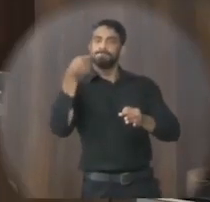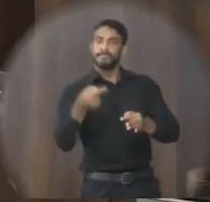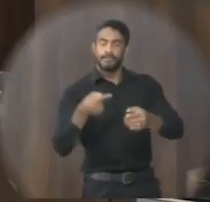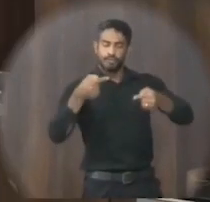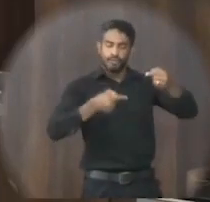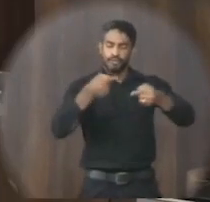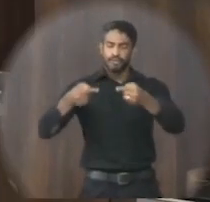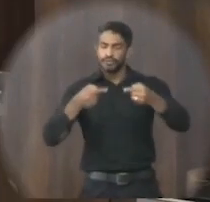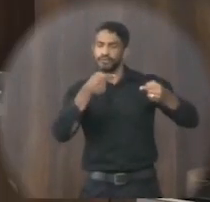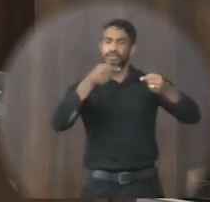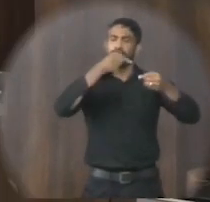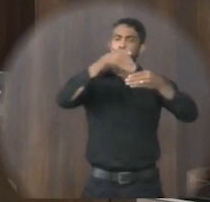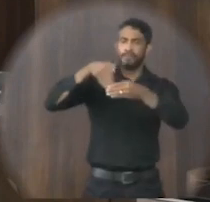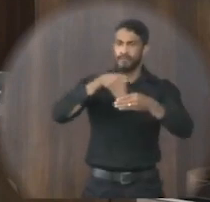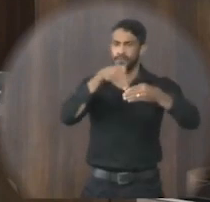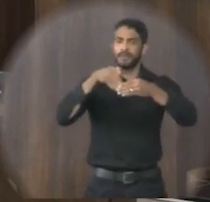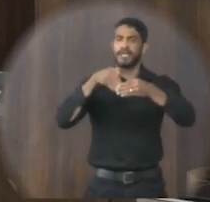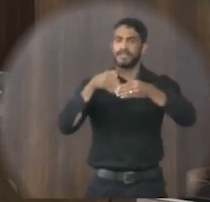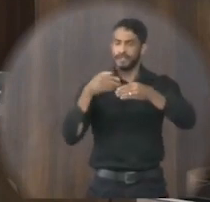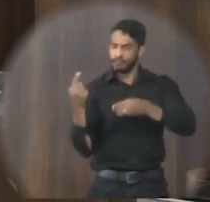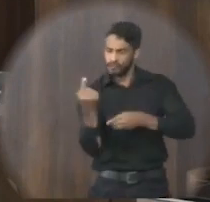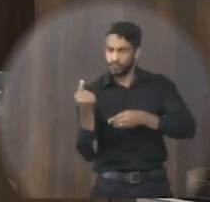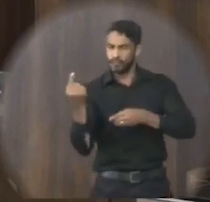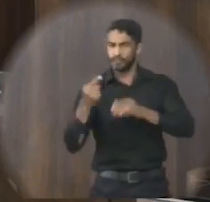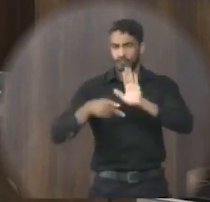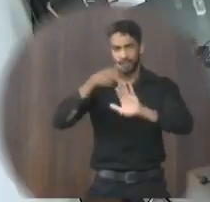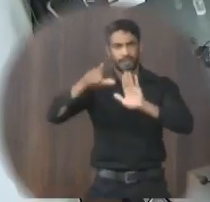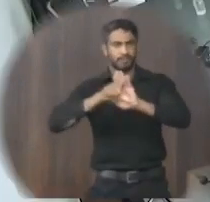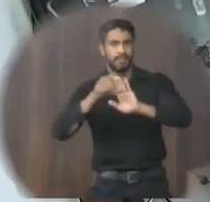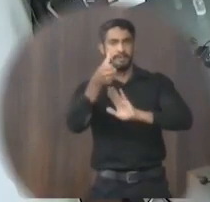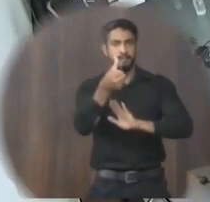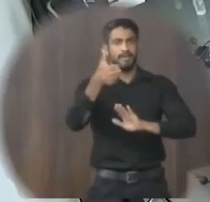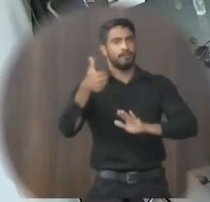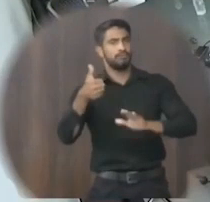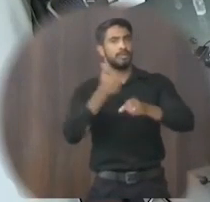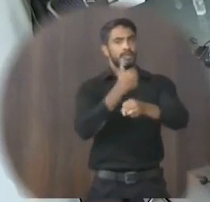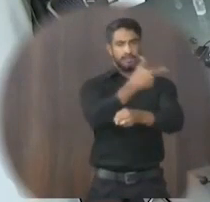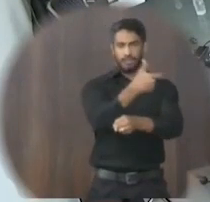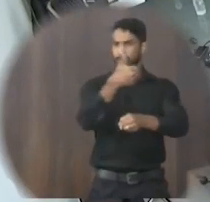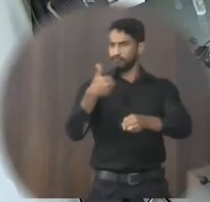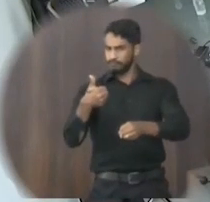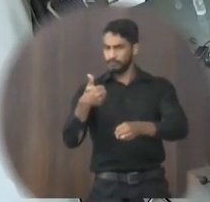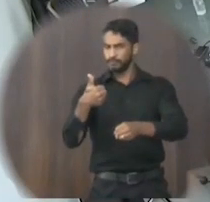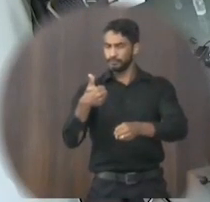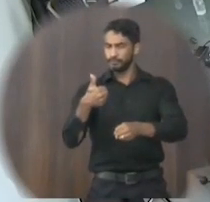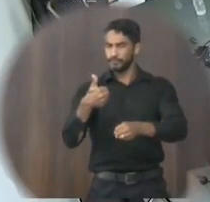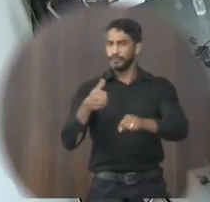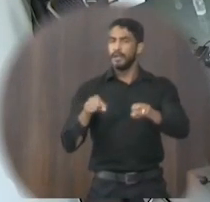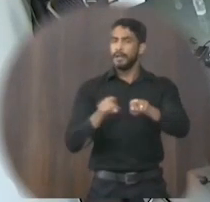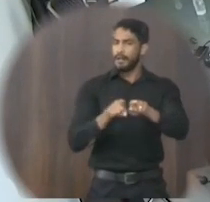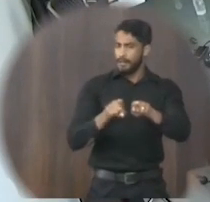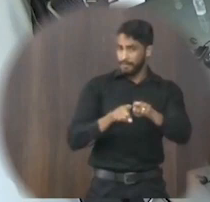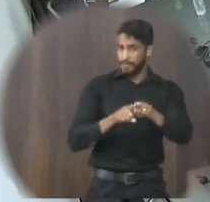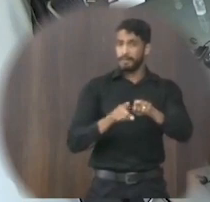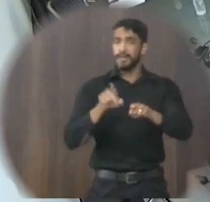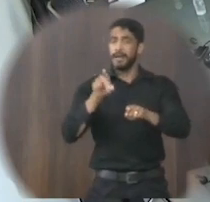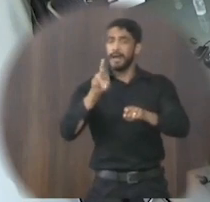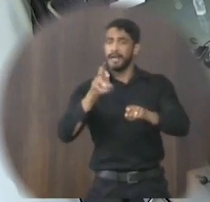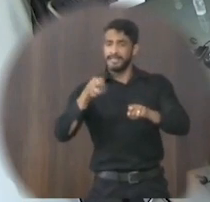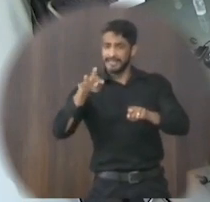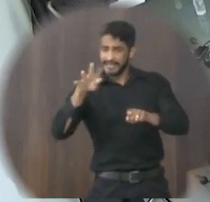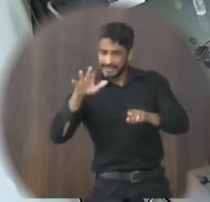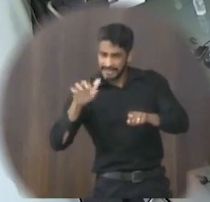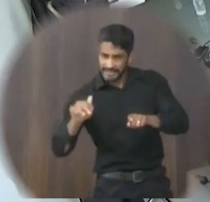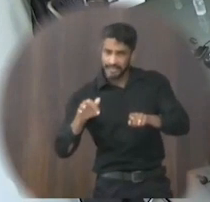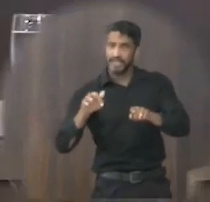a discussão em votação em turno único Do projeto de lei 061-2021 Estima a receita e fixa